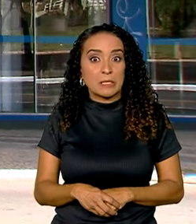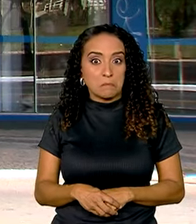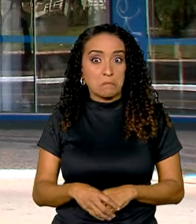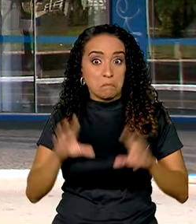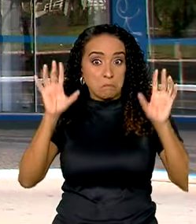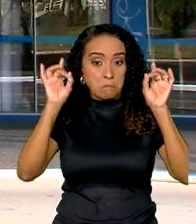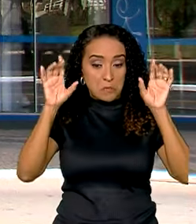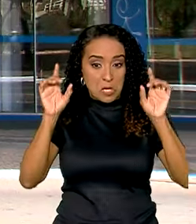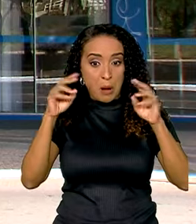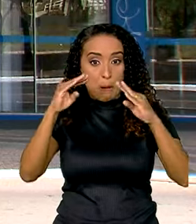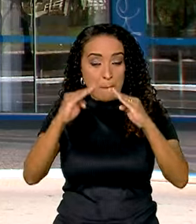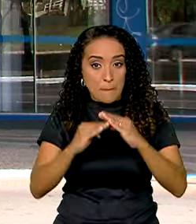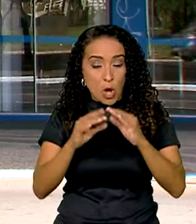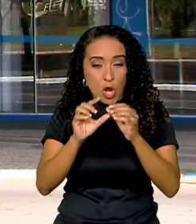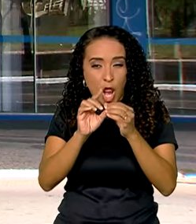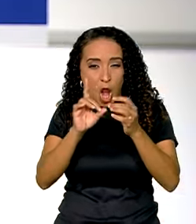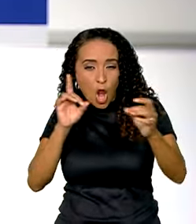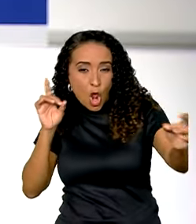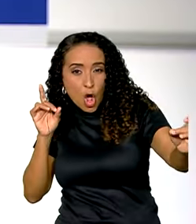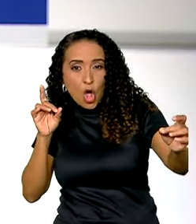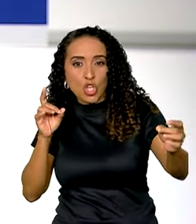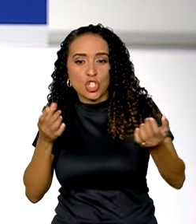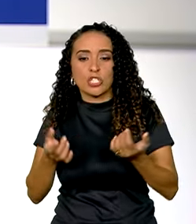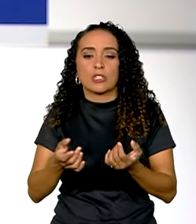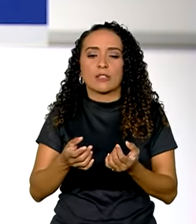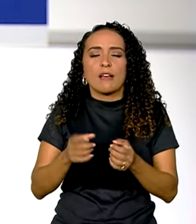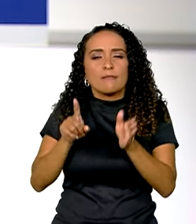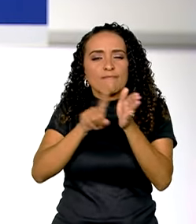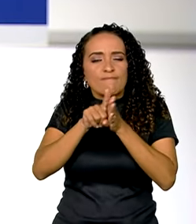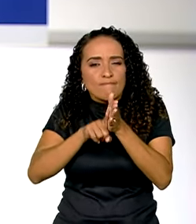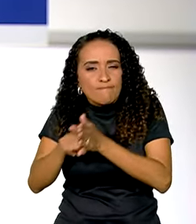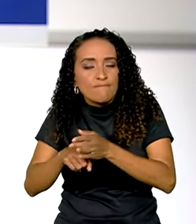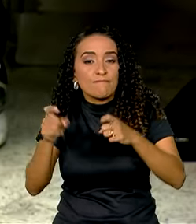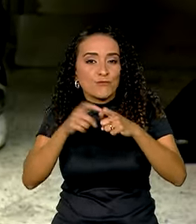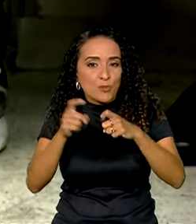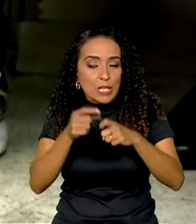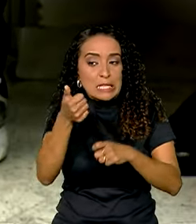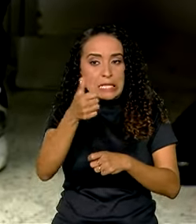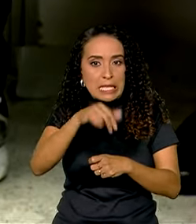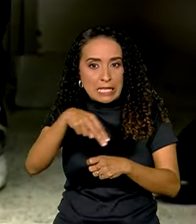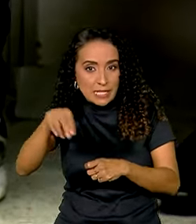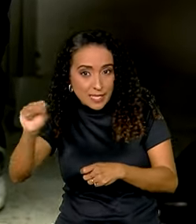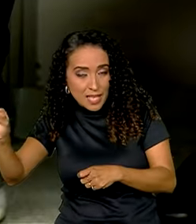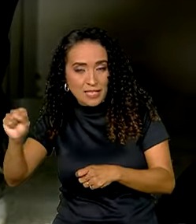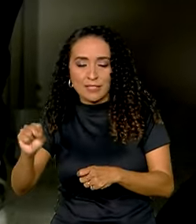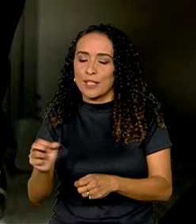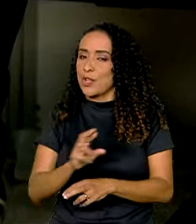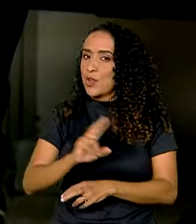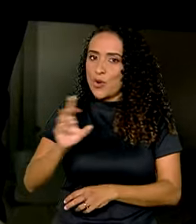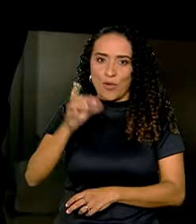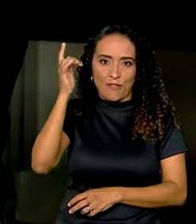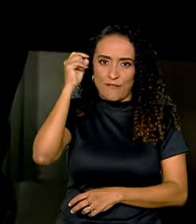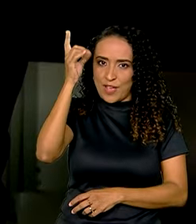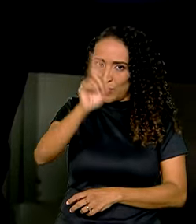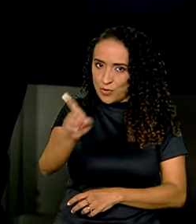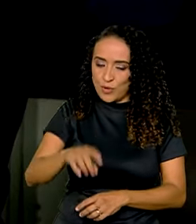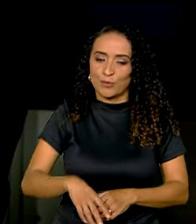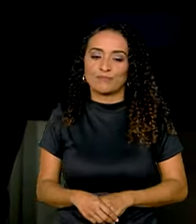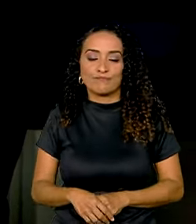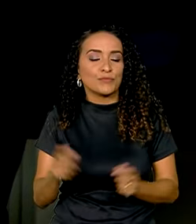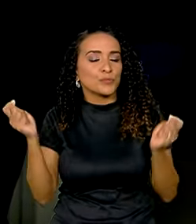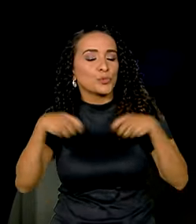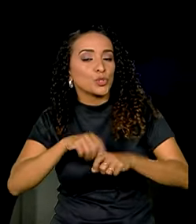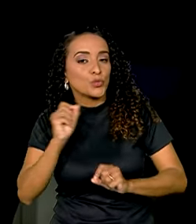Especialmente para quem mora no interior do país, fazer uma perícia do INSS pode não ser uma tarefa fácil. E a